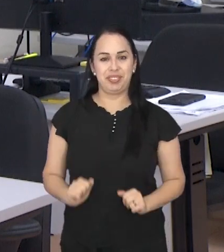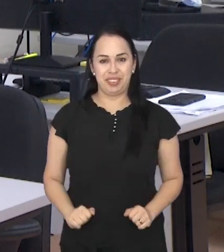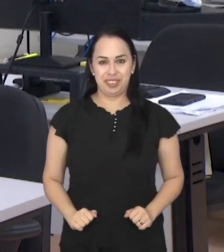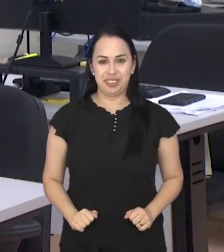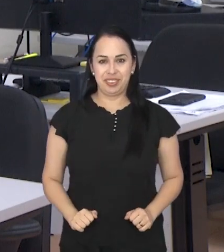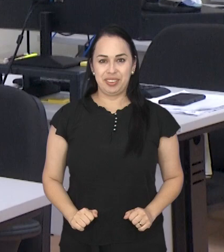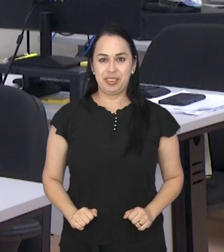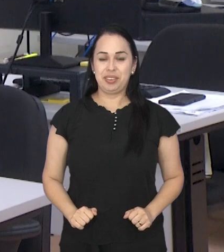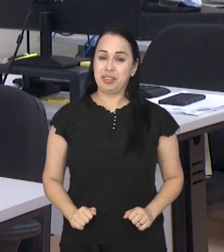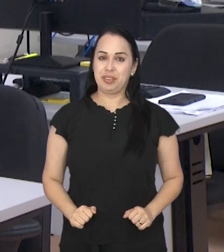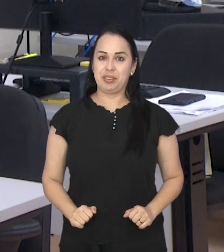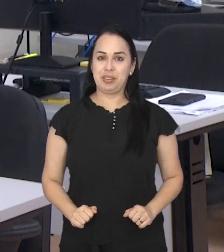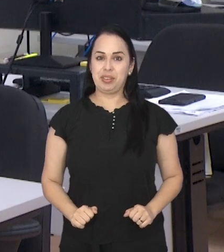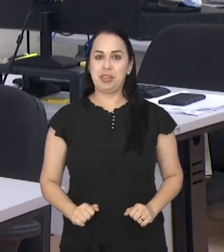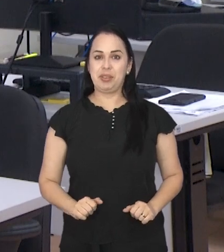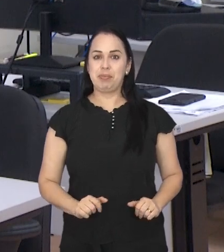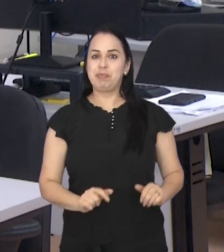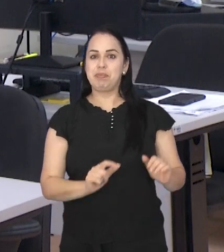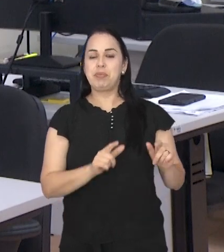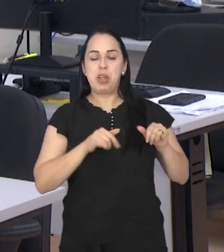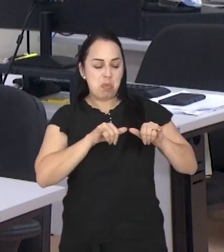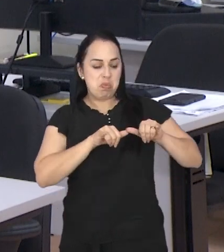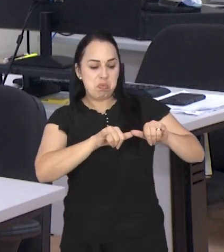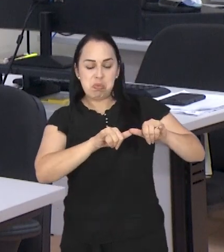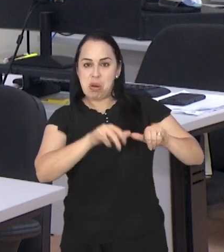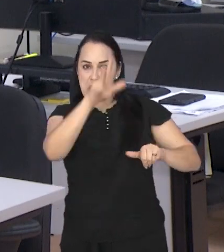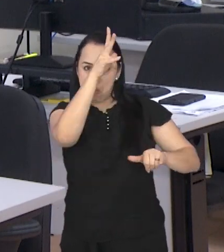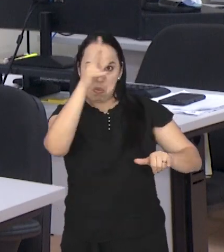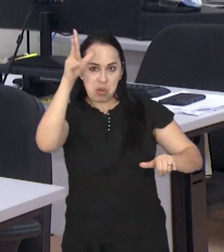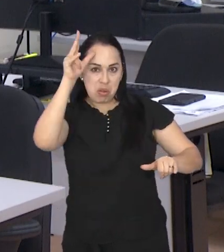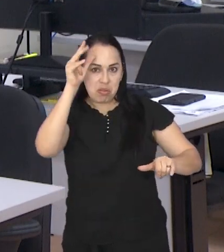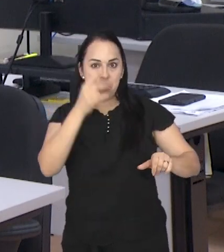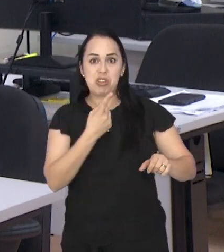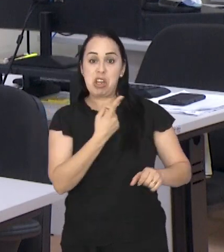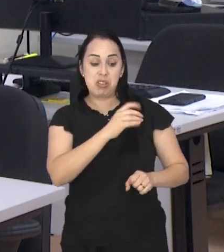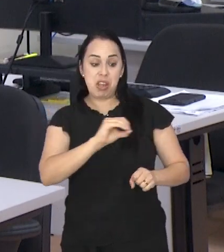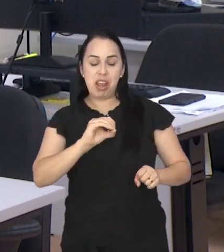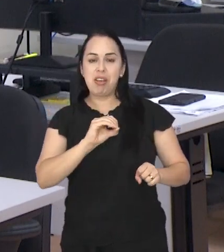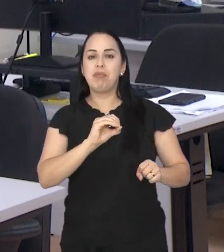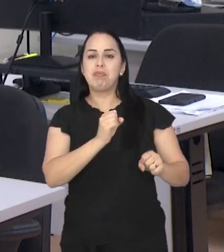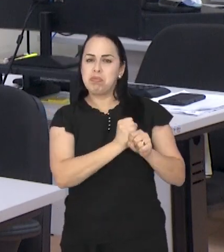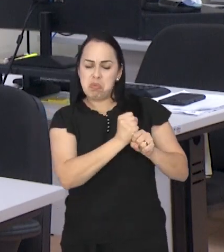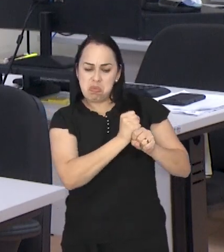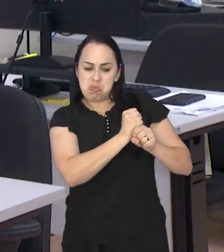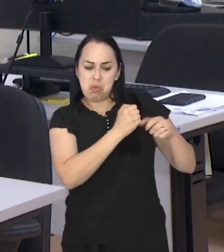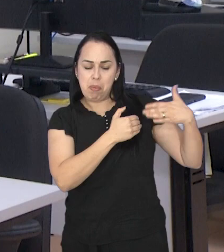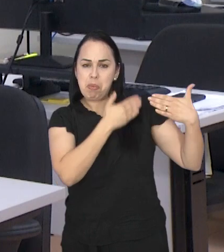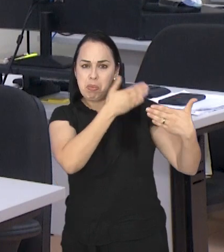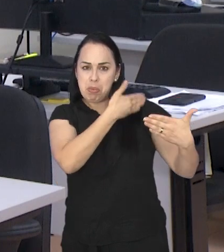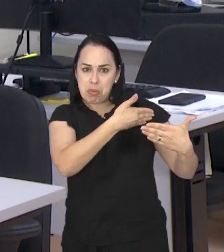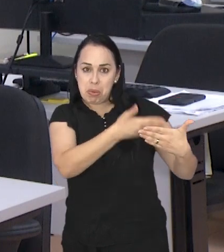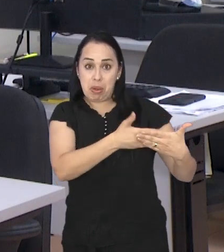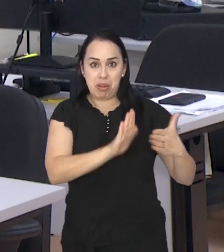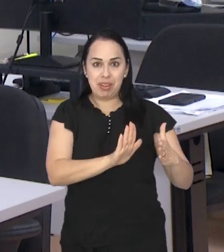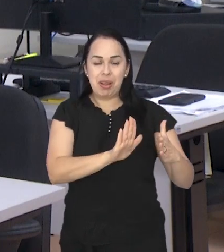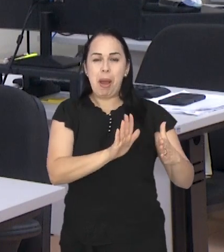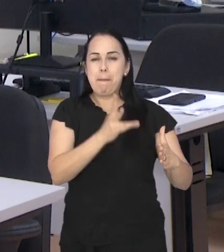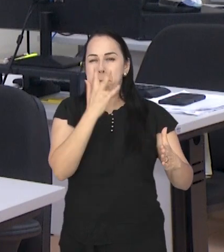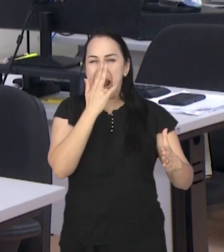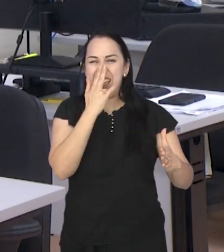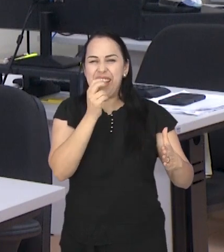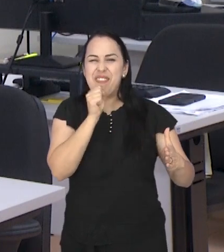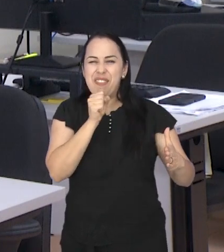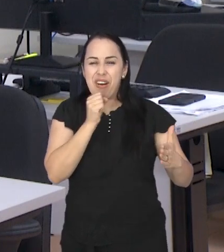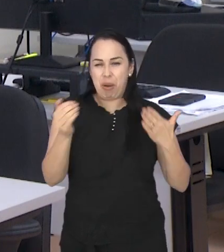-vindo. E o nosso Mercadão Municipal está completando 100 anos da conclusão da obra. Mesmo com essa idade, o